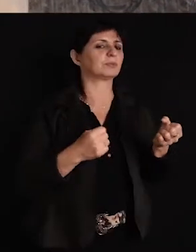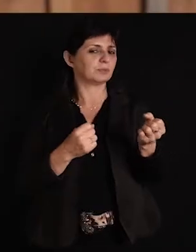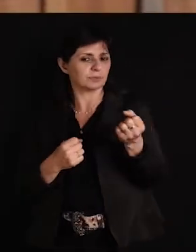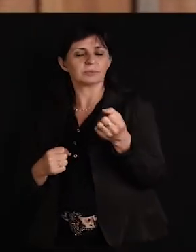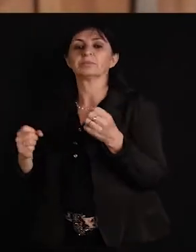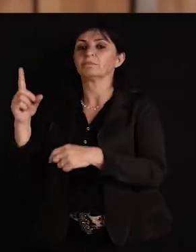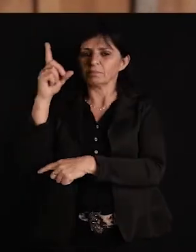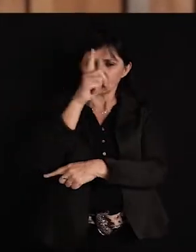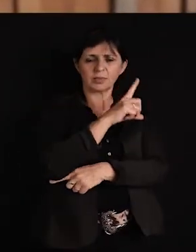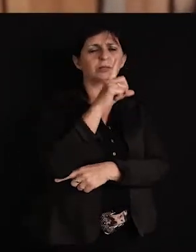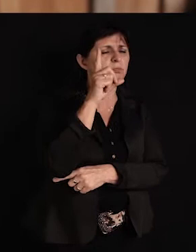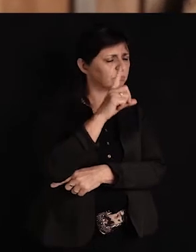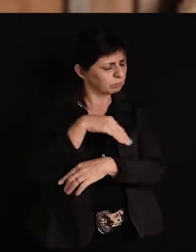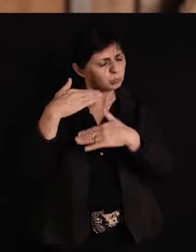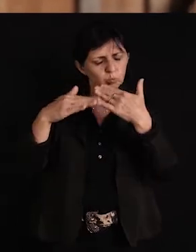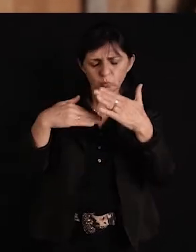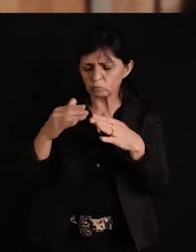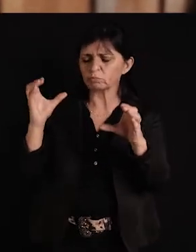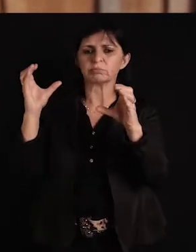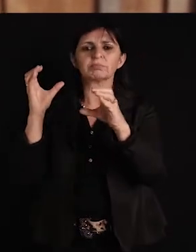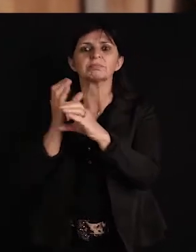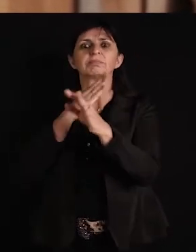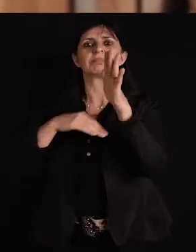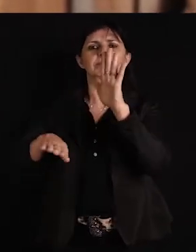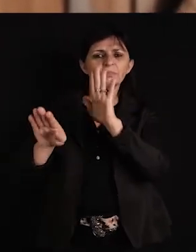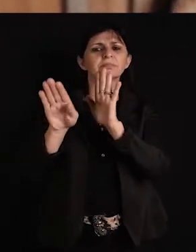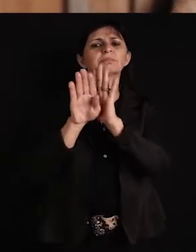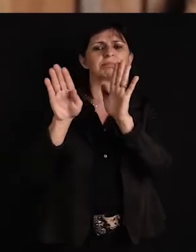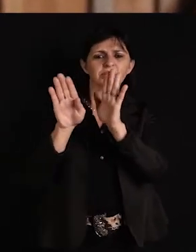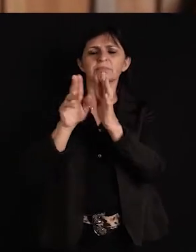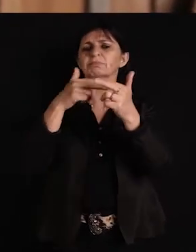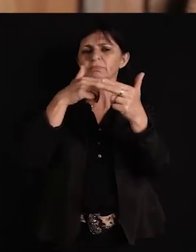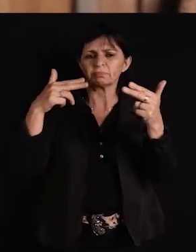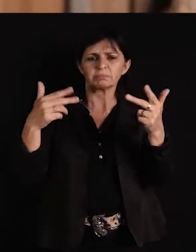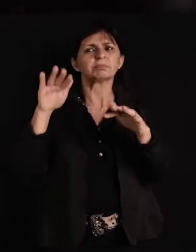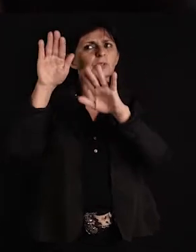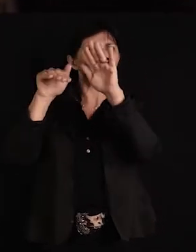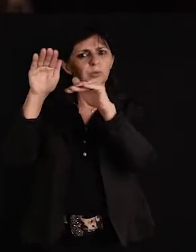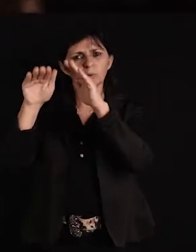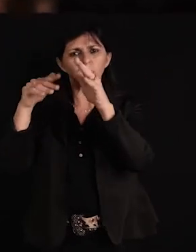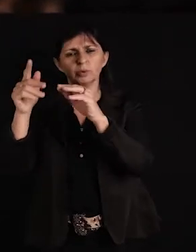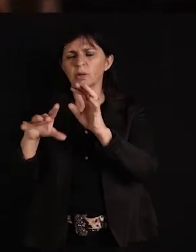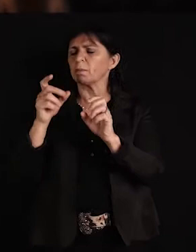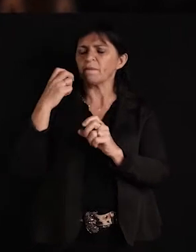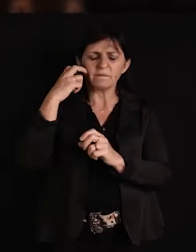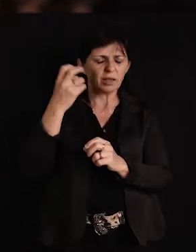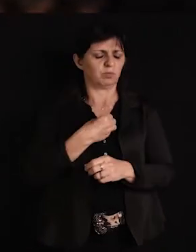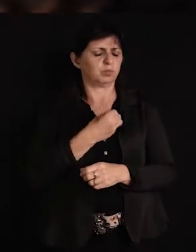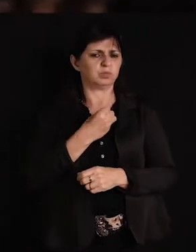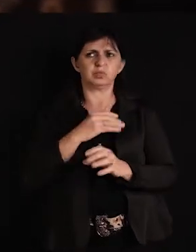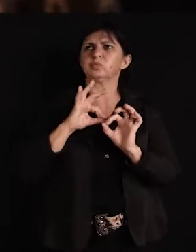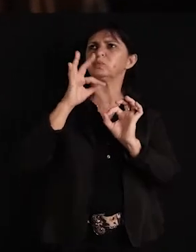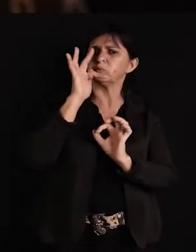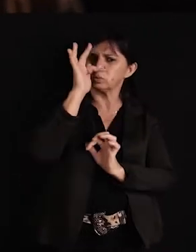O dia em peça a chegar na pata larga, chamando Taurá para a ronda do destino, o voo